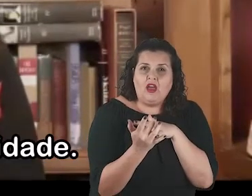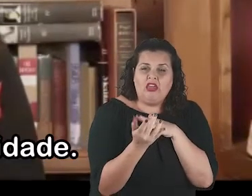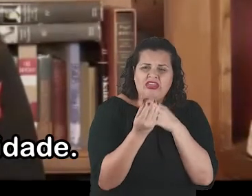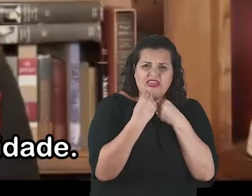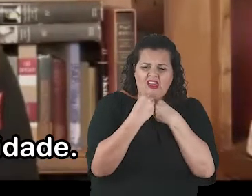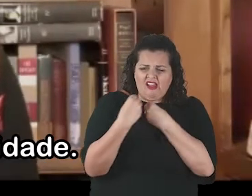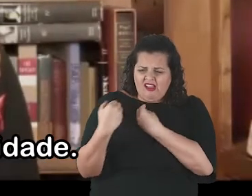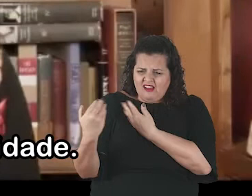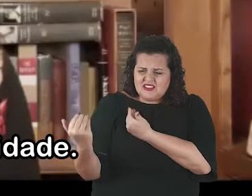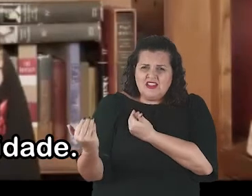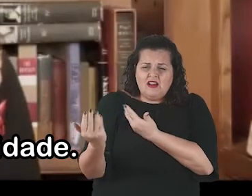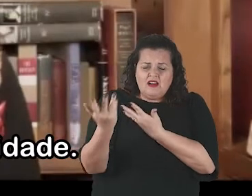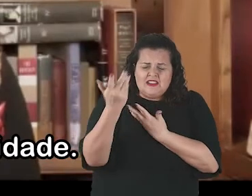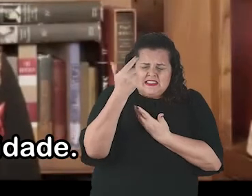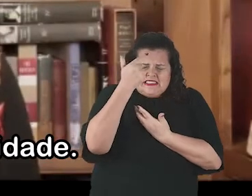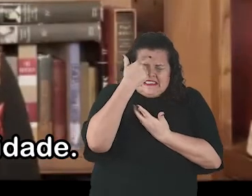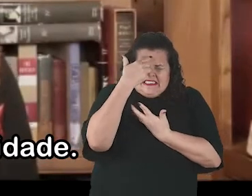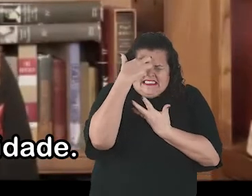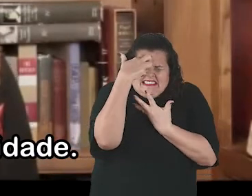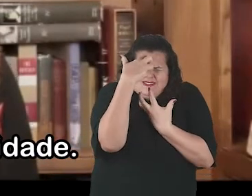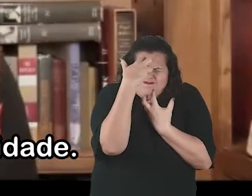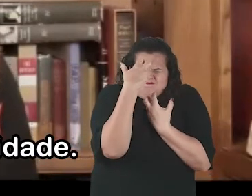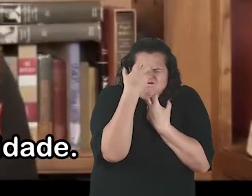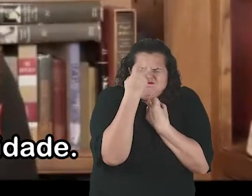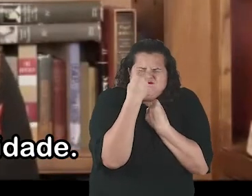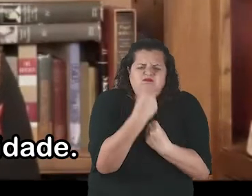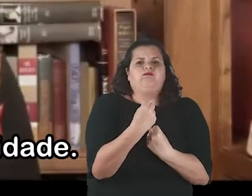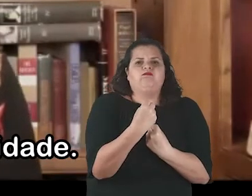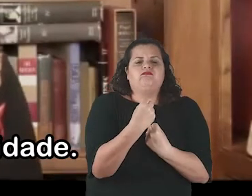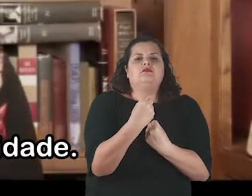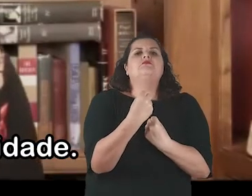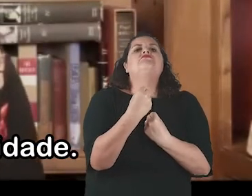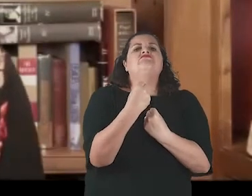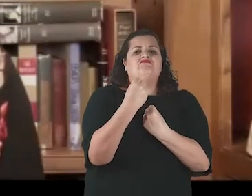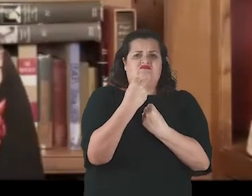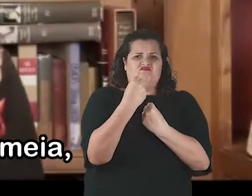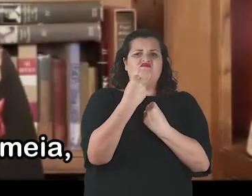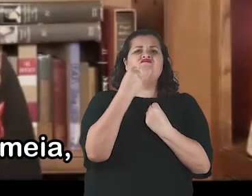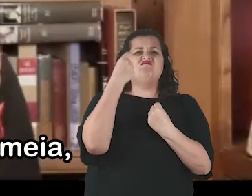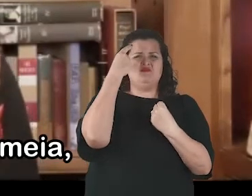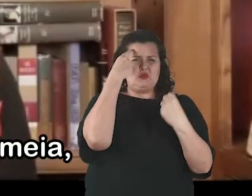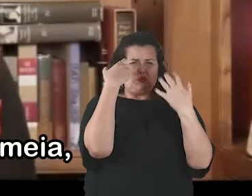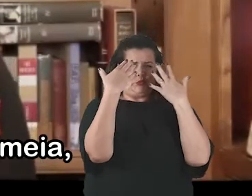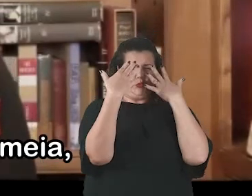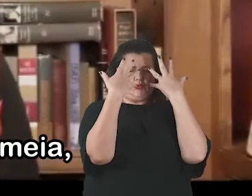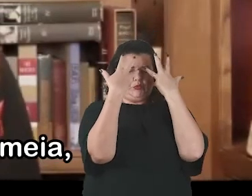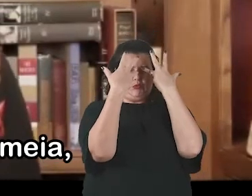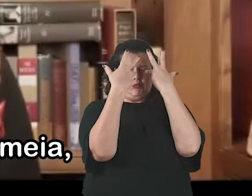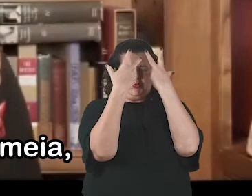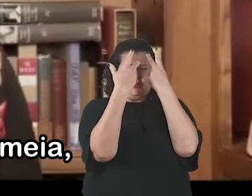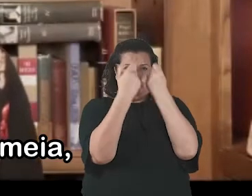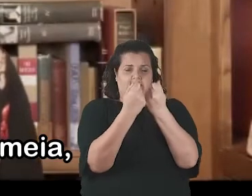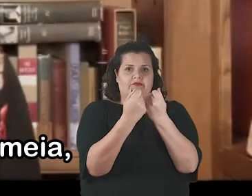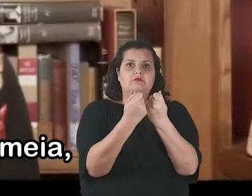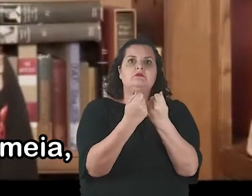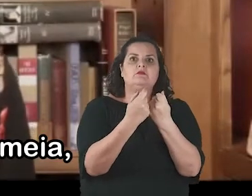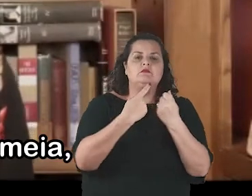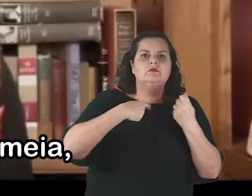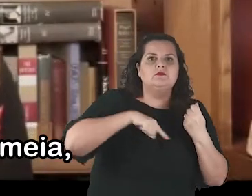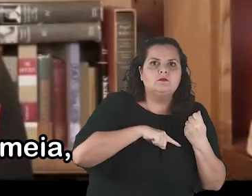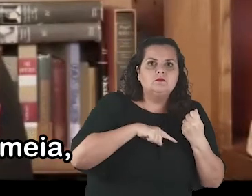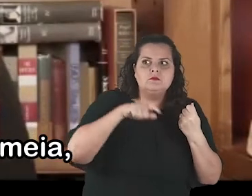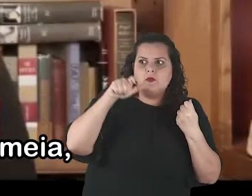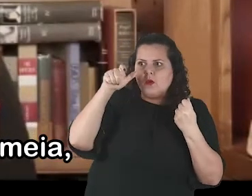Nossos jovens se tornaram um alerta de perigo para a humanidade. Nós os usamos de